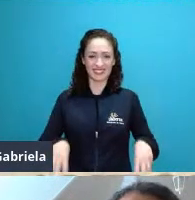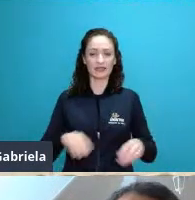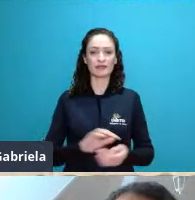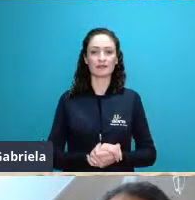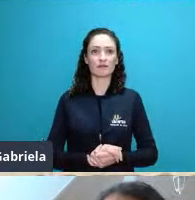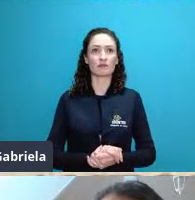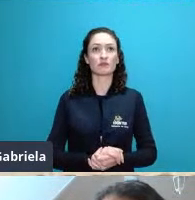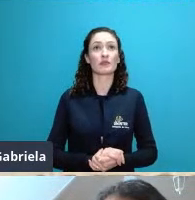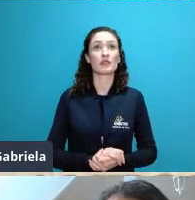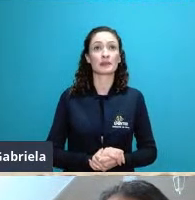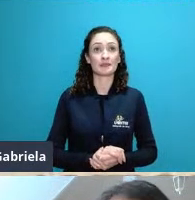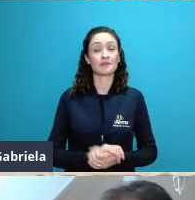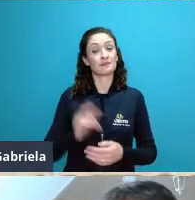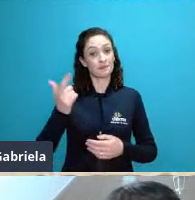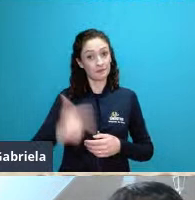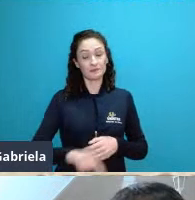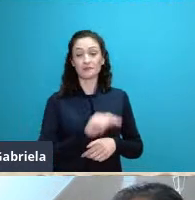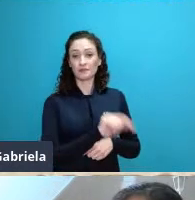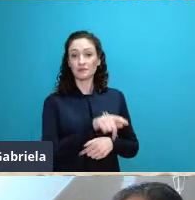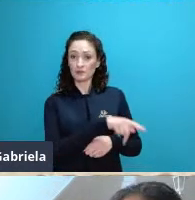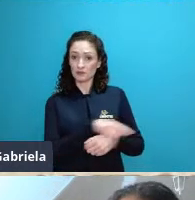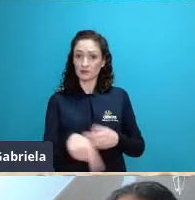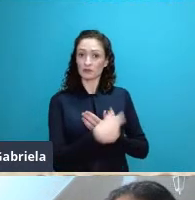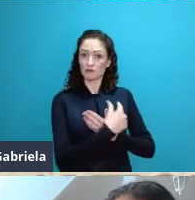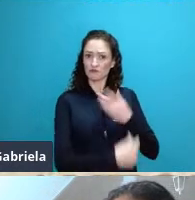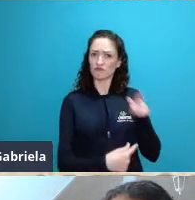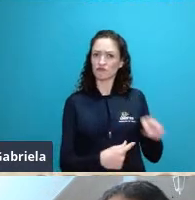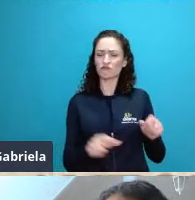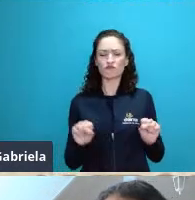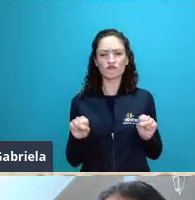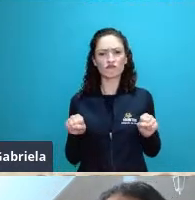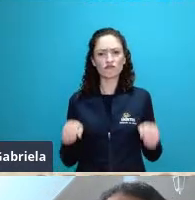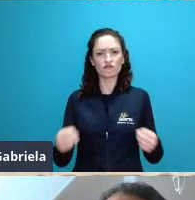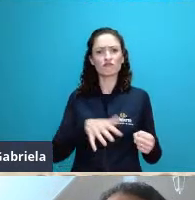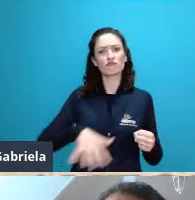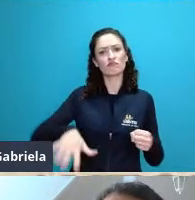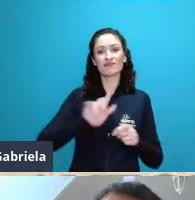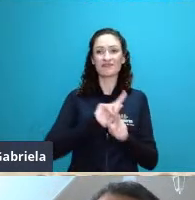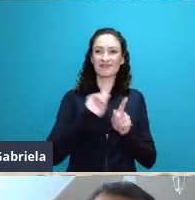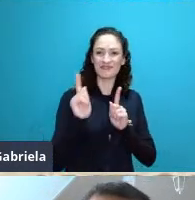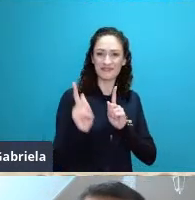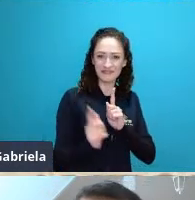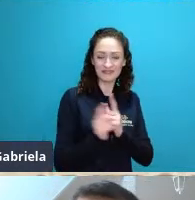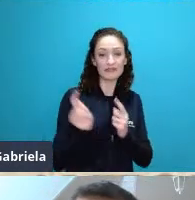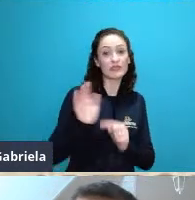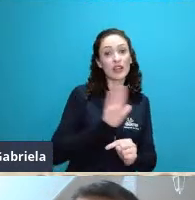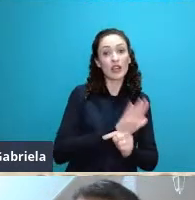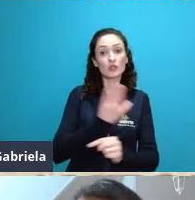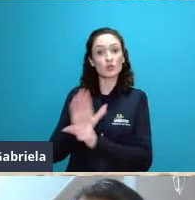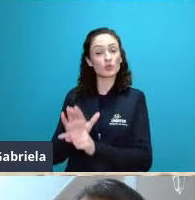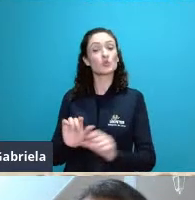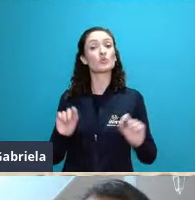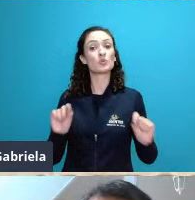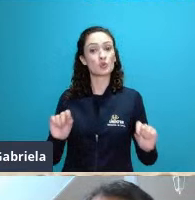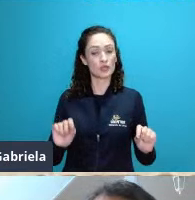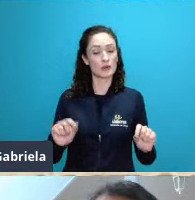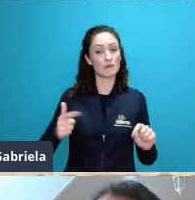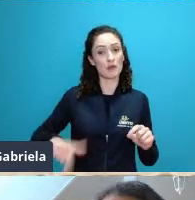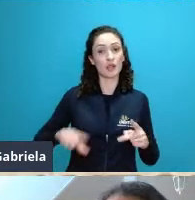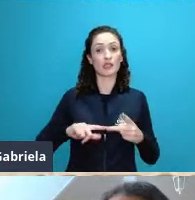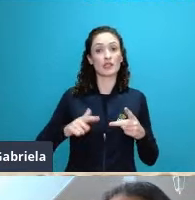legado do Antônio Cristofoletti tanto para a geografia como para a geomorfologia